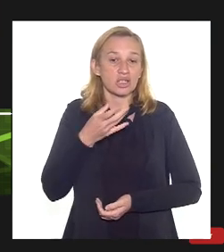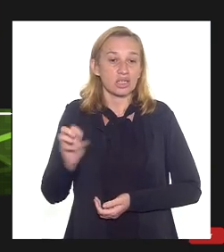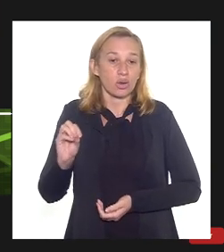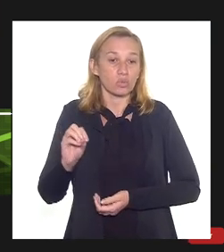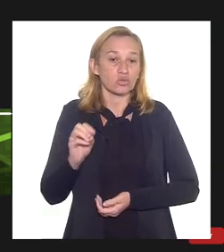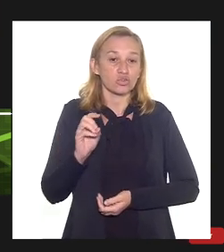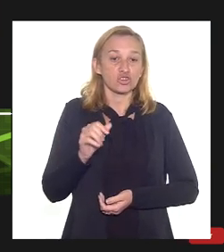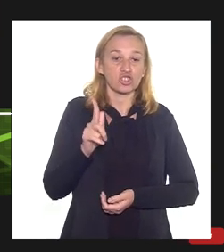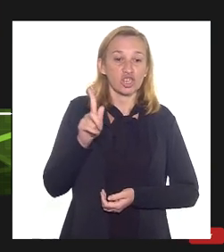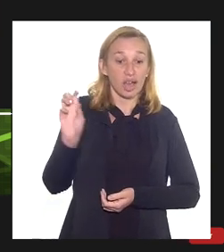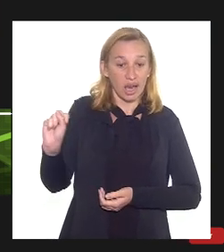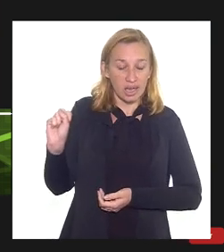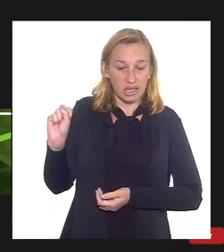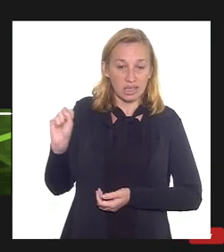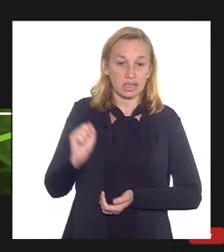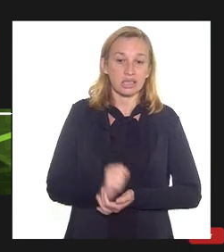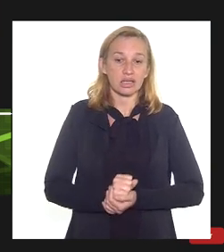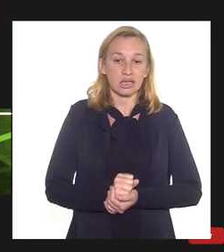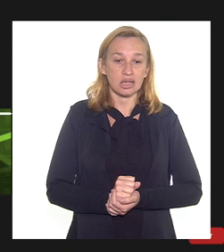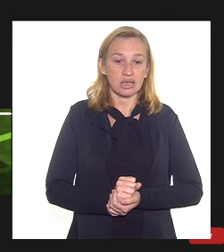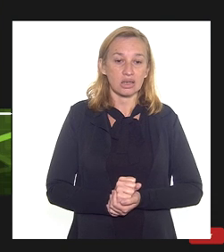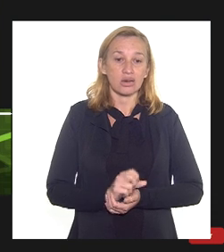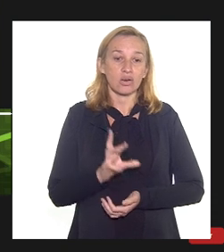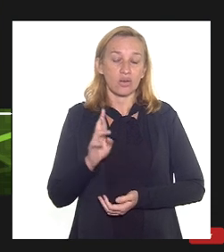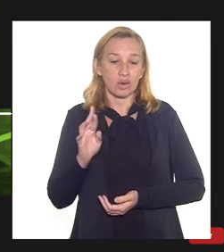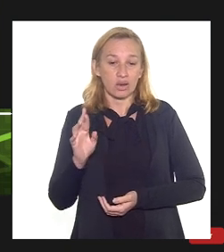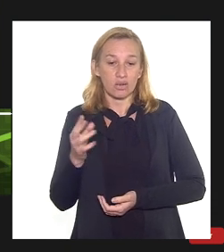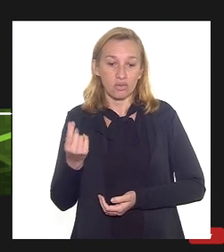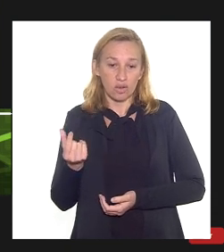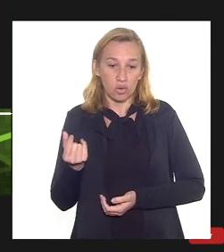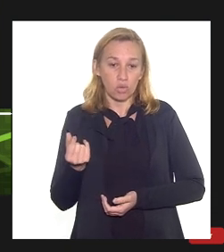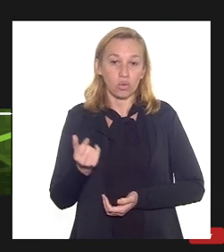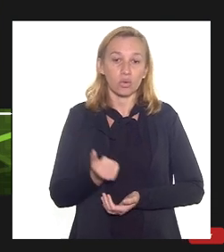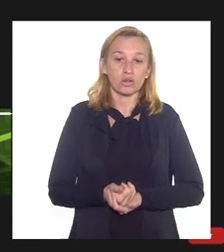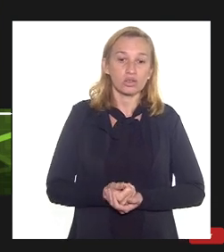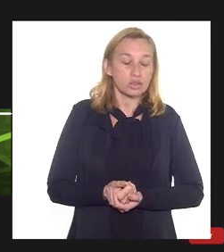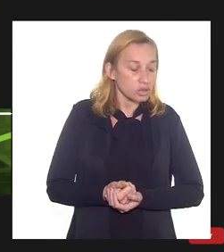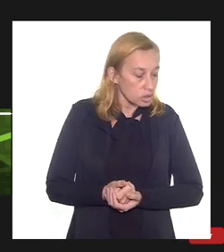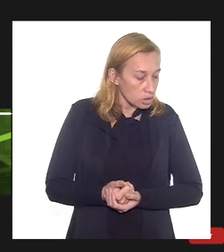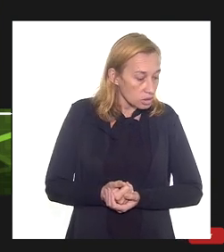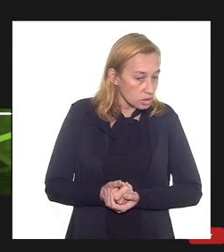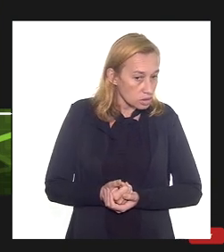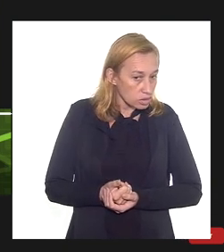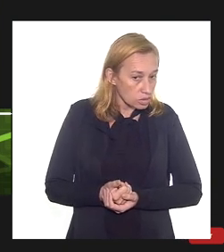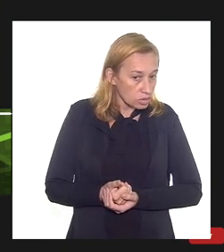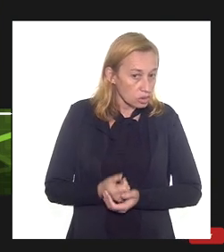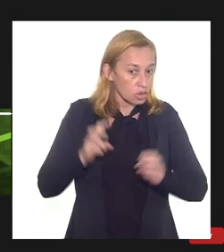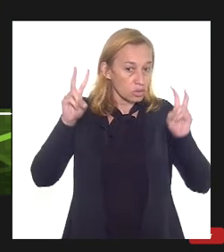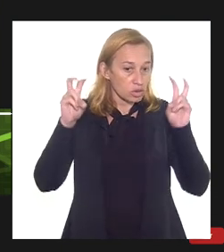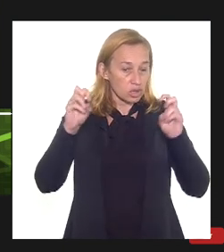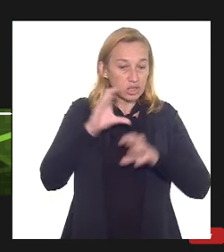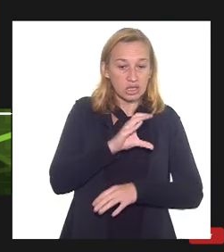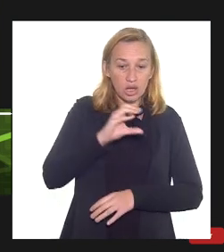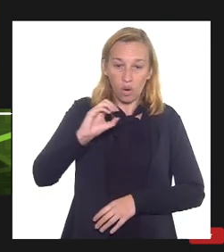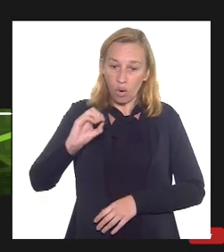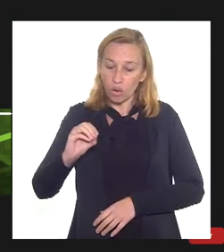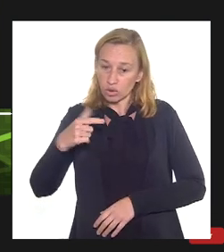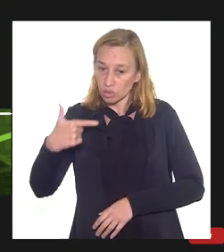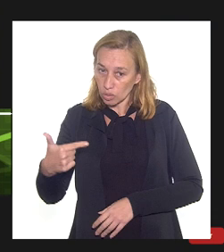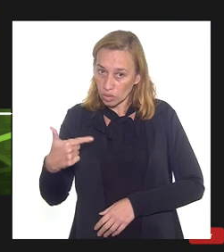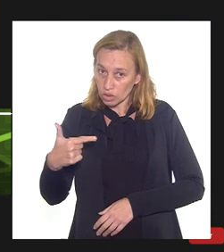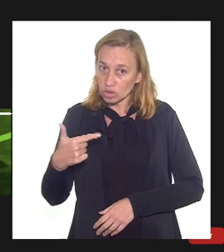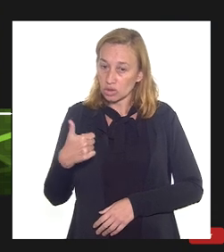ela quando feita por conta também dessa questão do CO2 que é presente